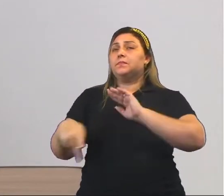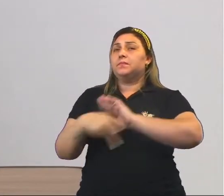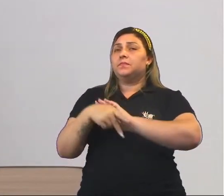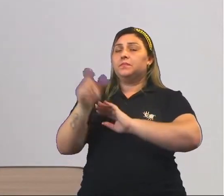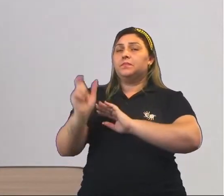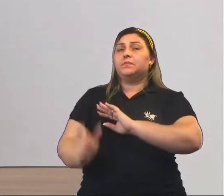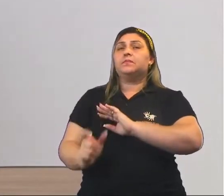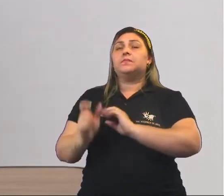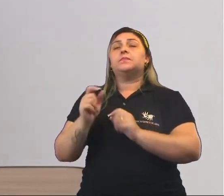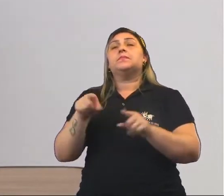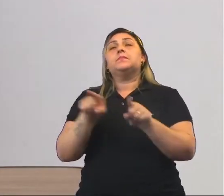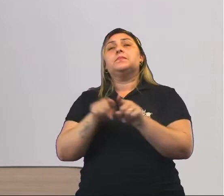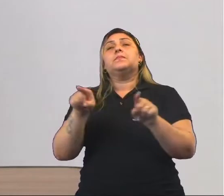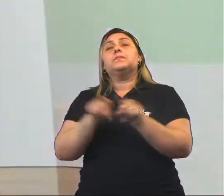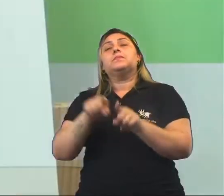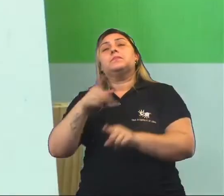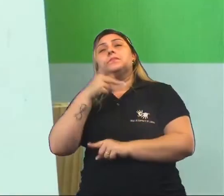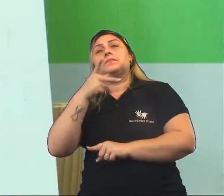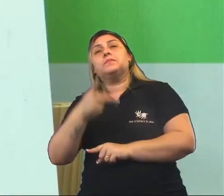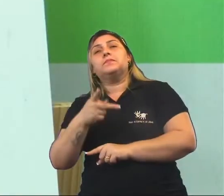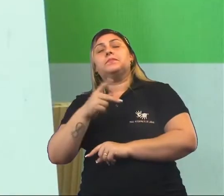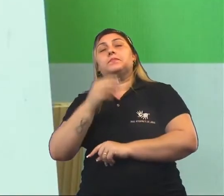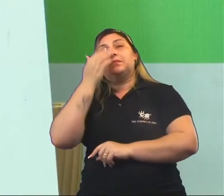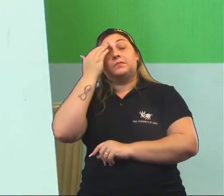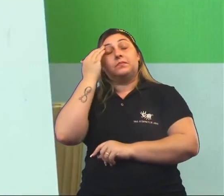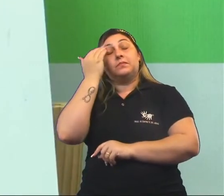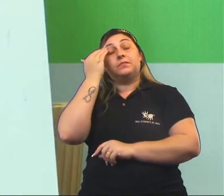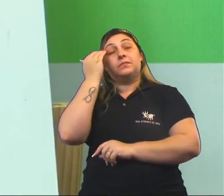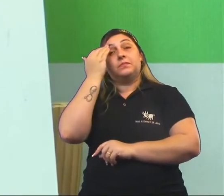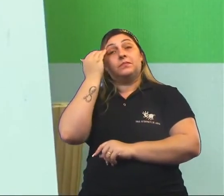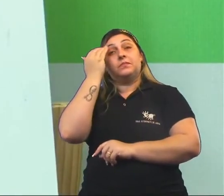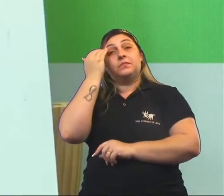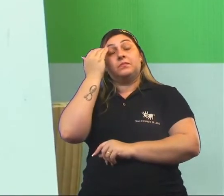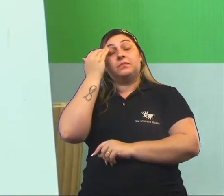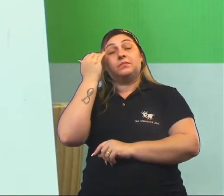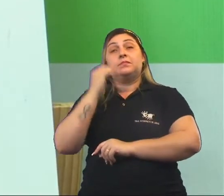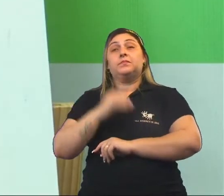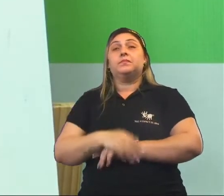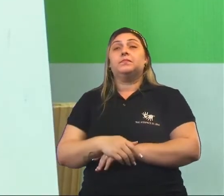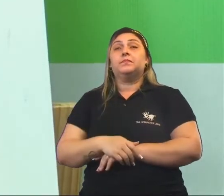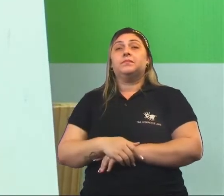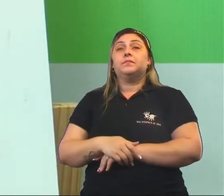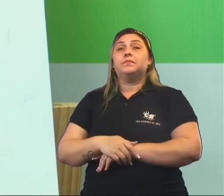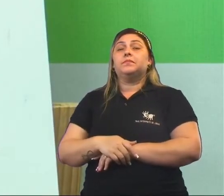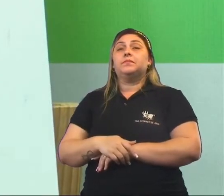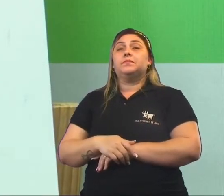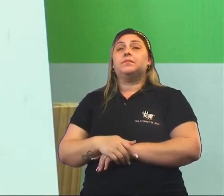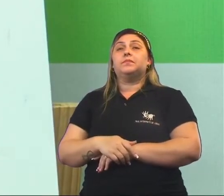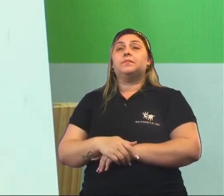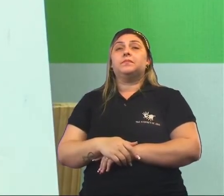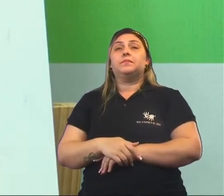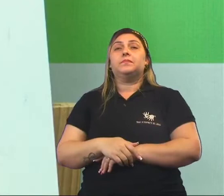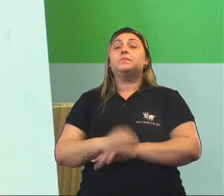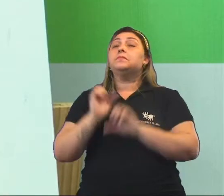eu fosse uma propriedade. É interessante aqui, como ele fala, falando um pouco sobre a questão do escravizado,